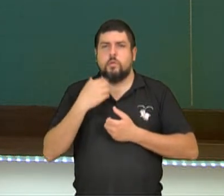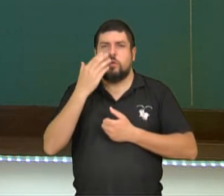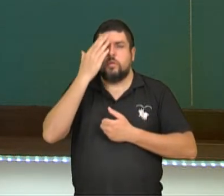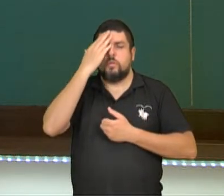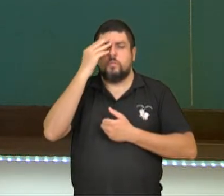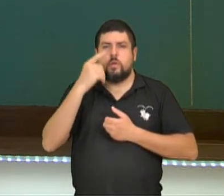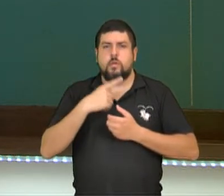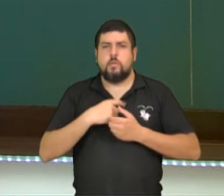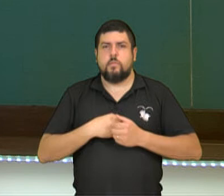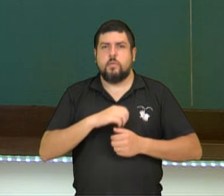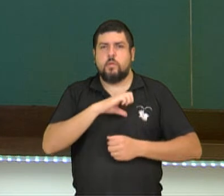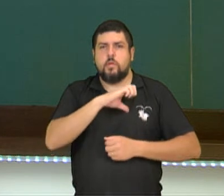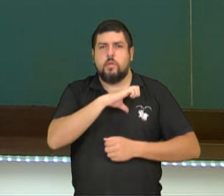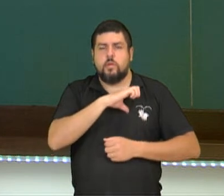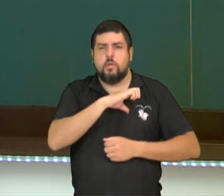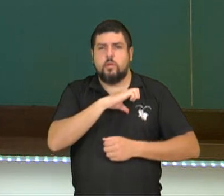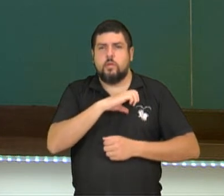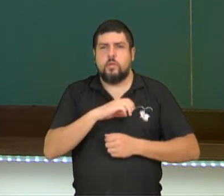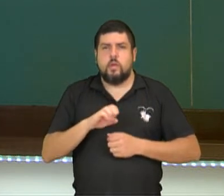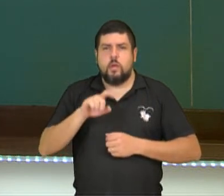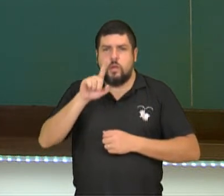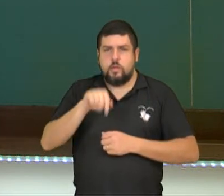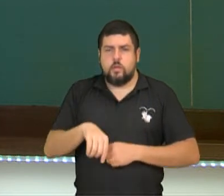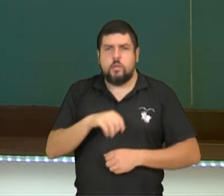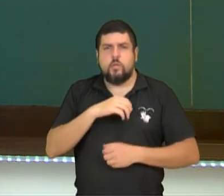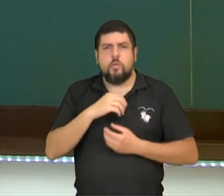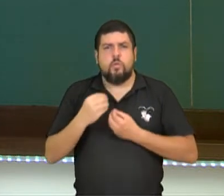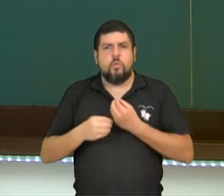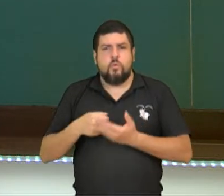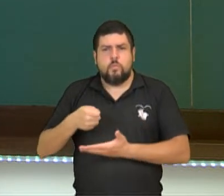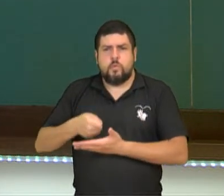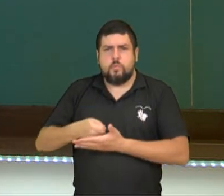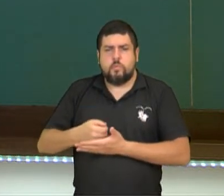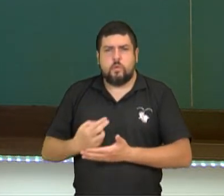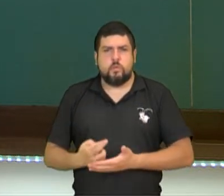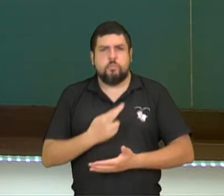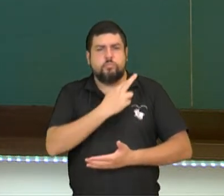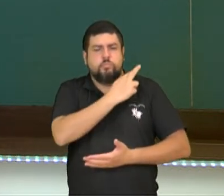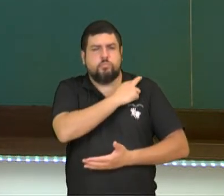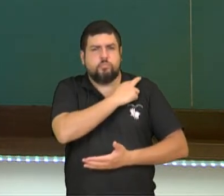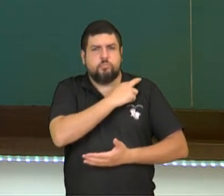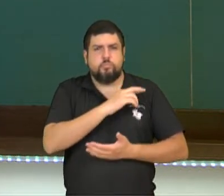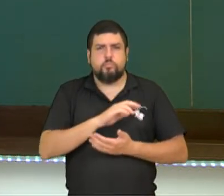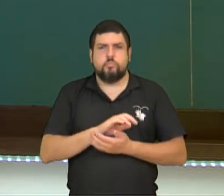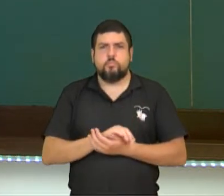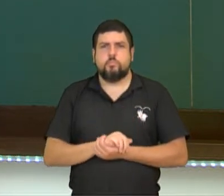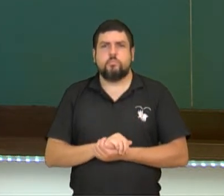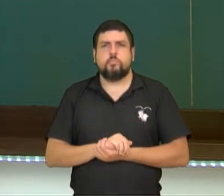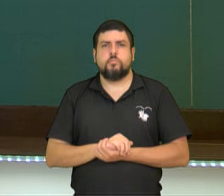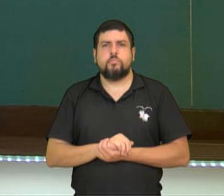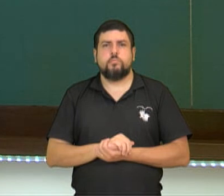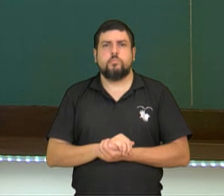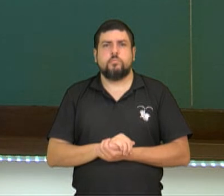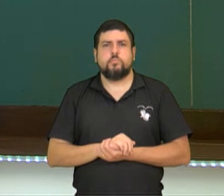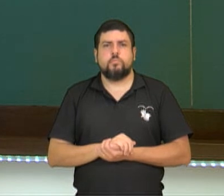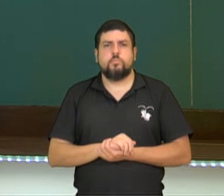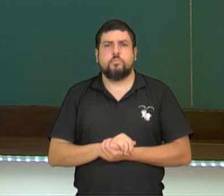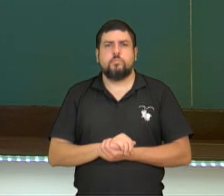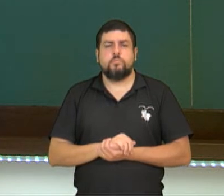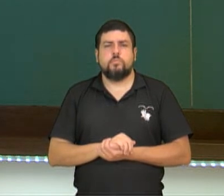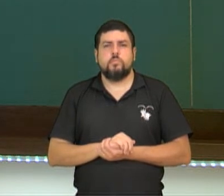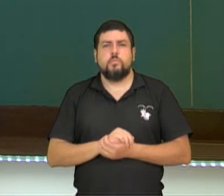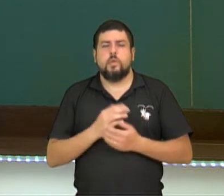superior, que é a noção de dever como uma orientação para a minha conduta. Isso é, então, um